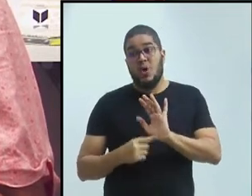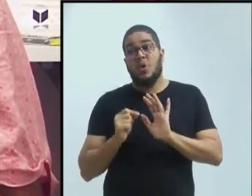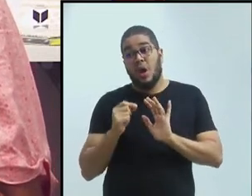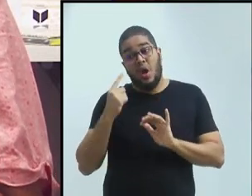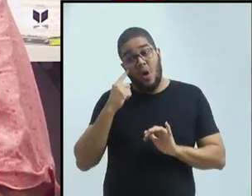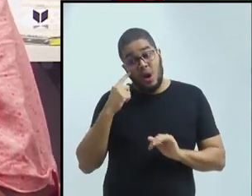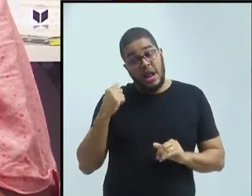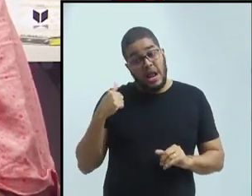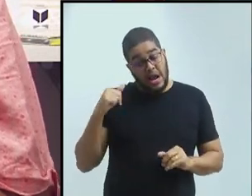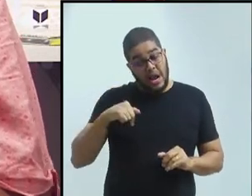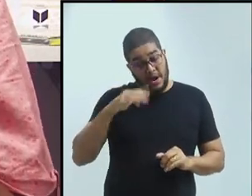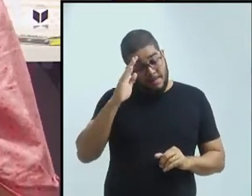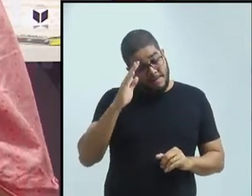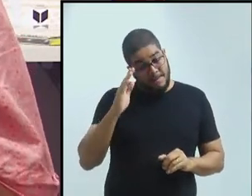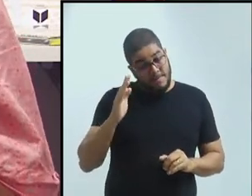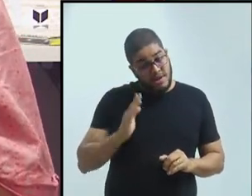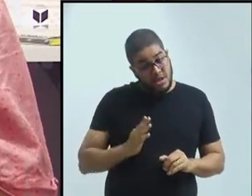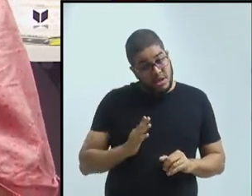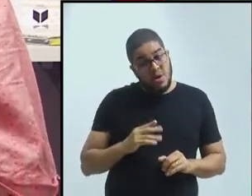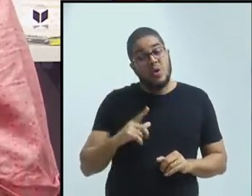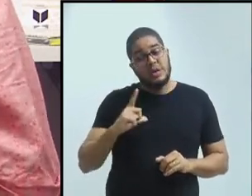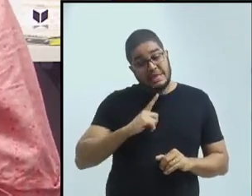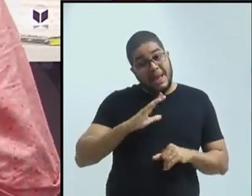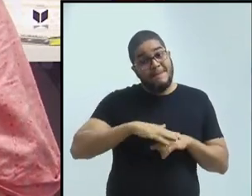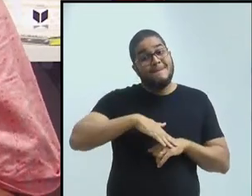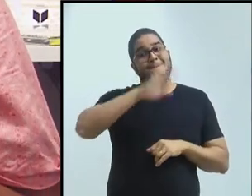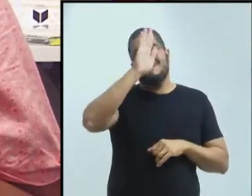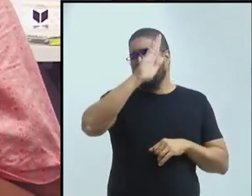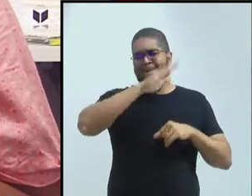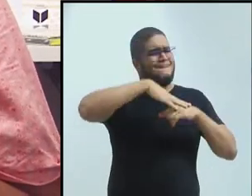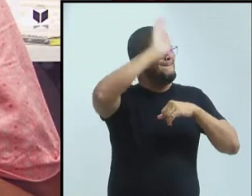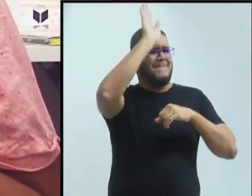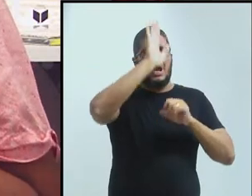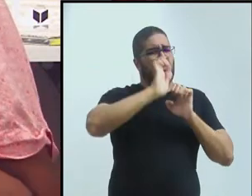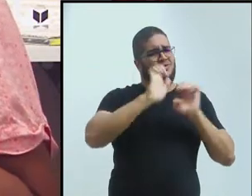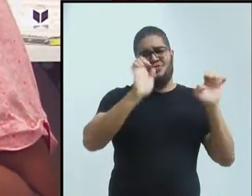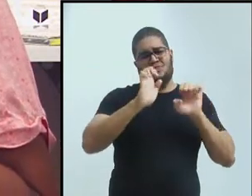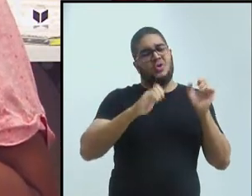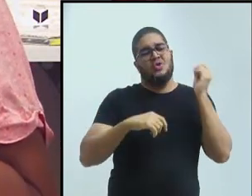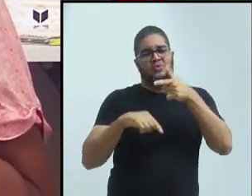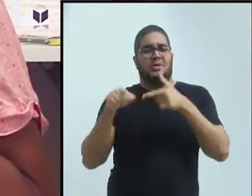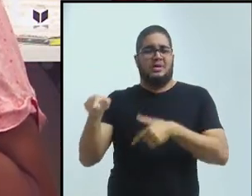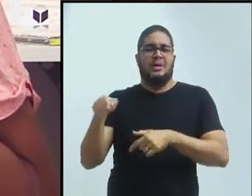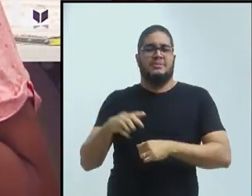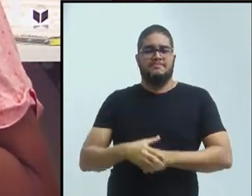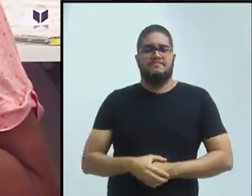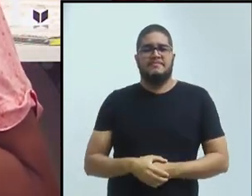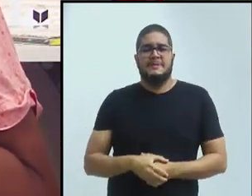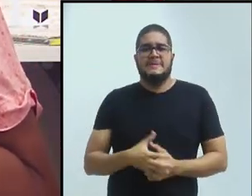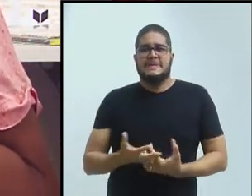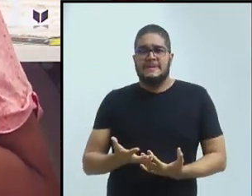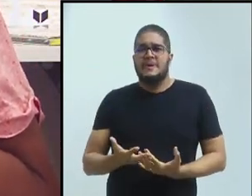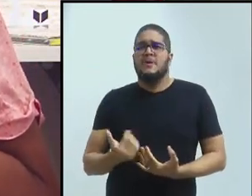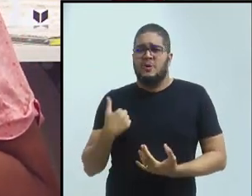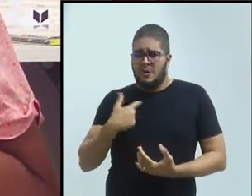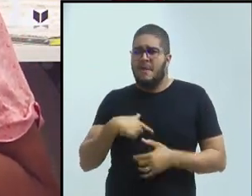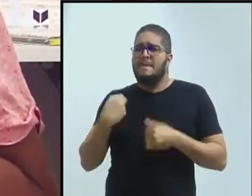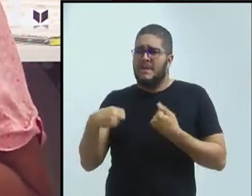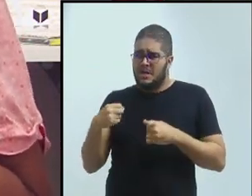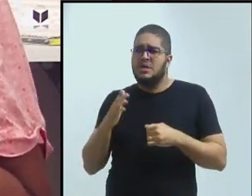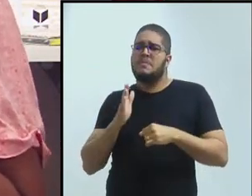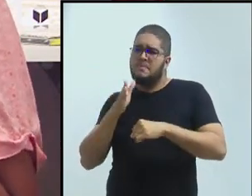muito mais estruturação para a pesquisa do que a que existe ali. Mas, ao mesmo tempo, a gente tem que entrar ali sem